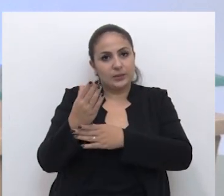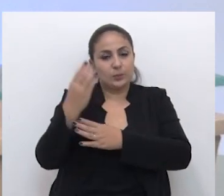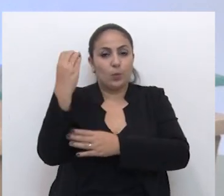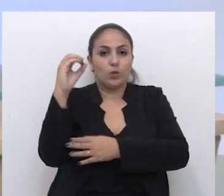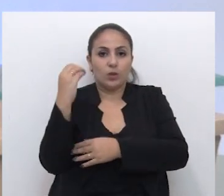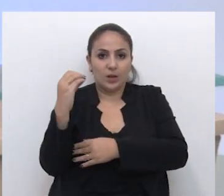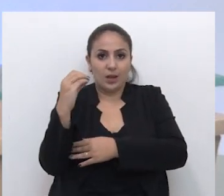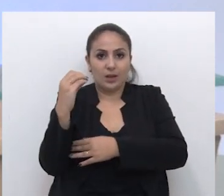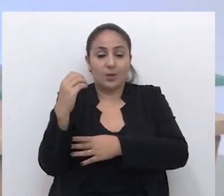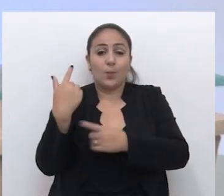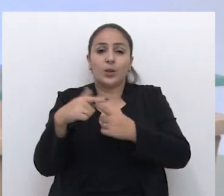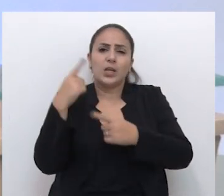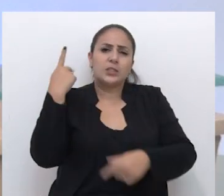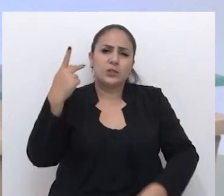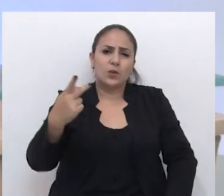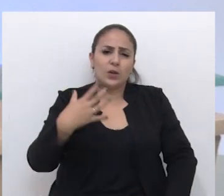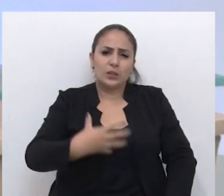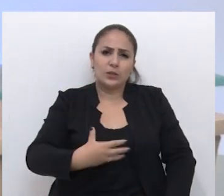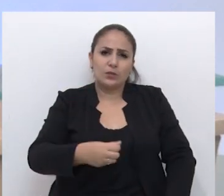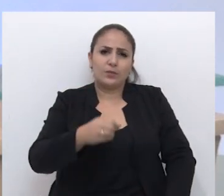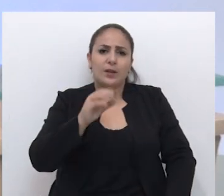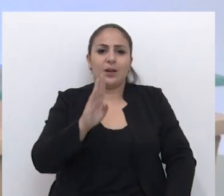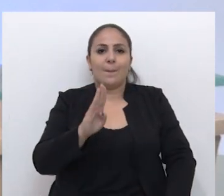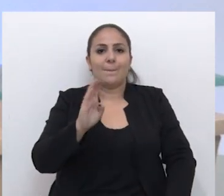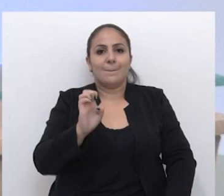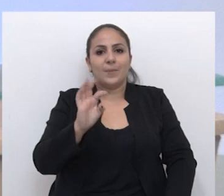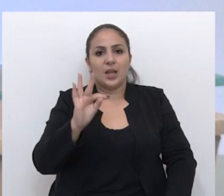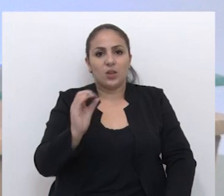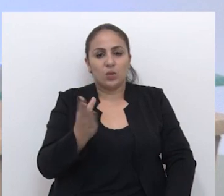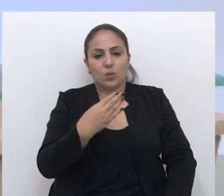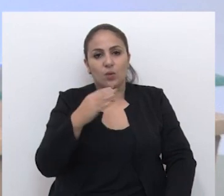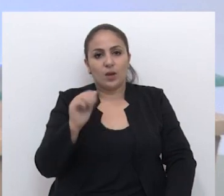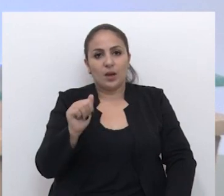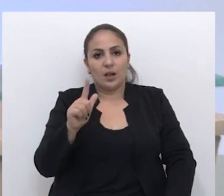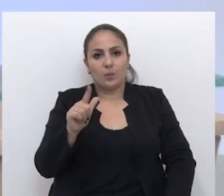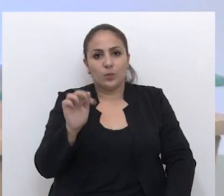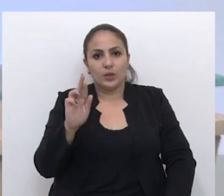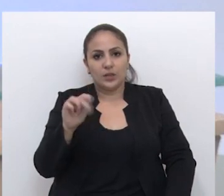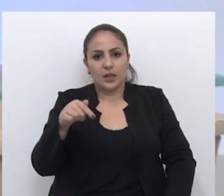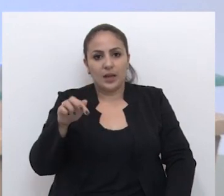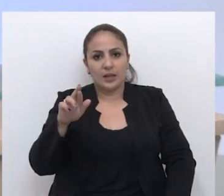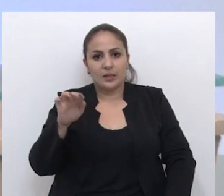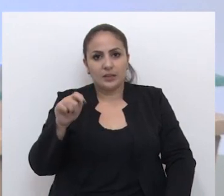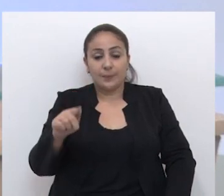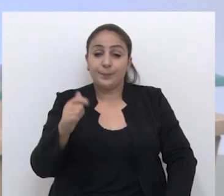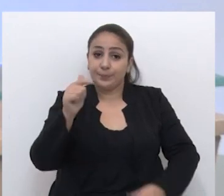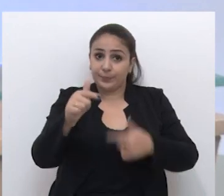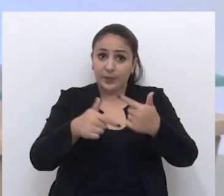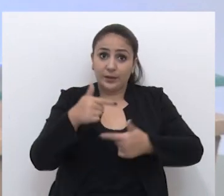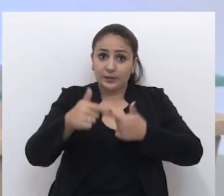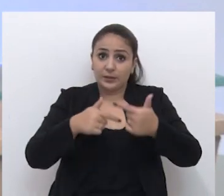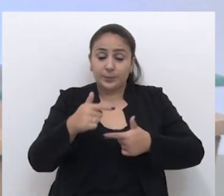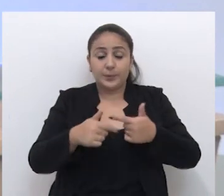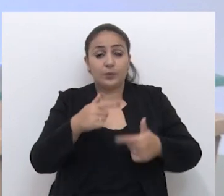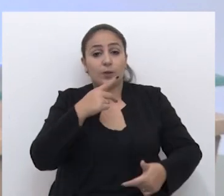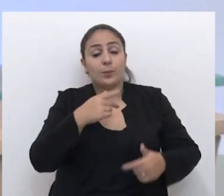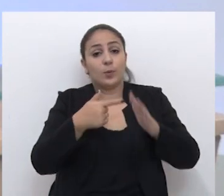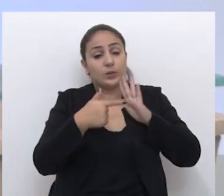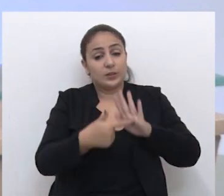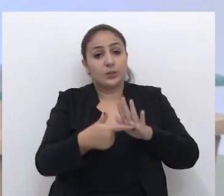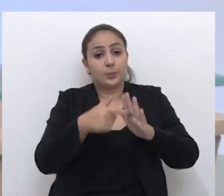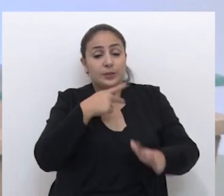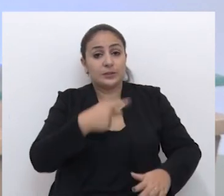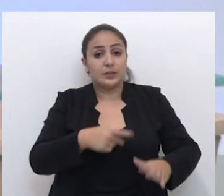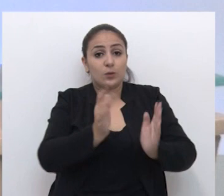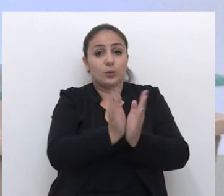capital gaúcha a partir da história do filho de Beto Albuquerque. E este trabalho foi apresentado pelo presidente